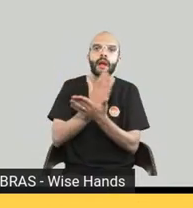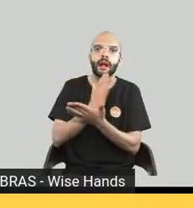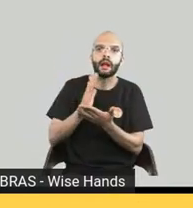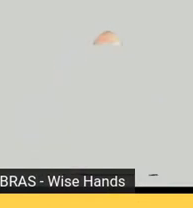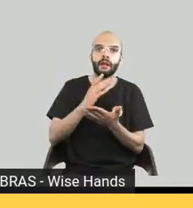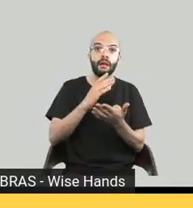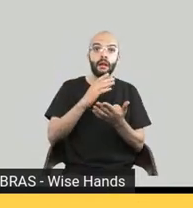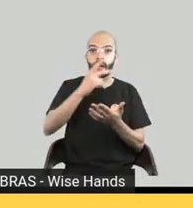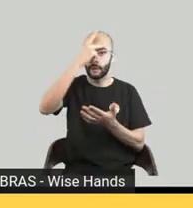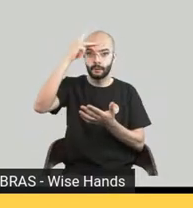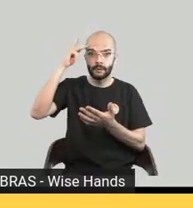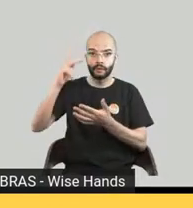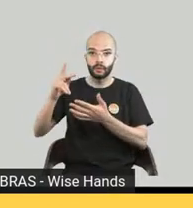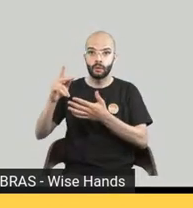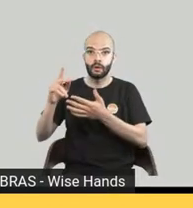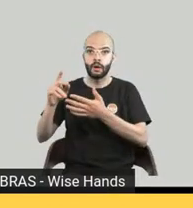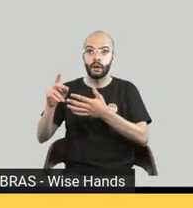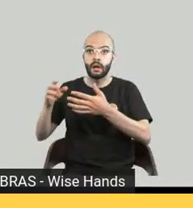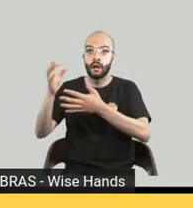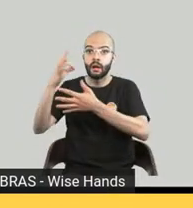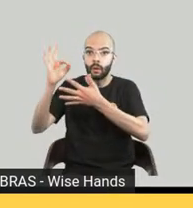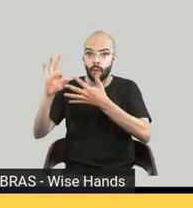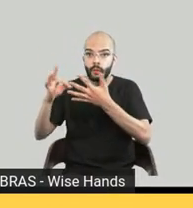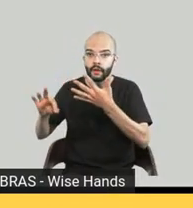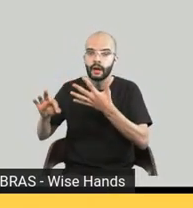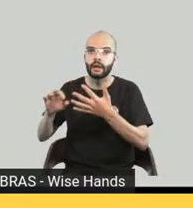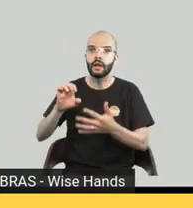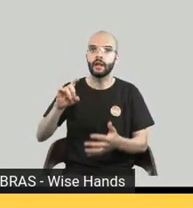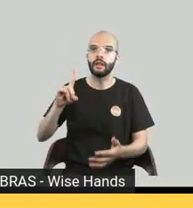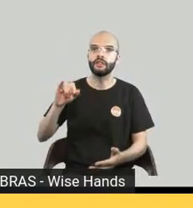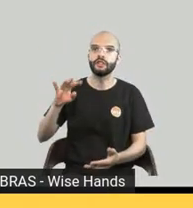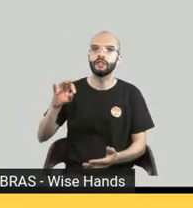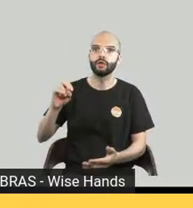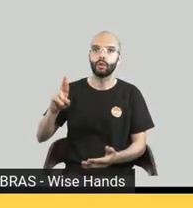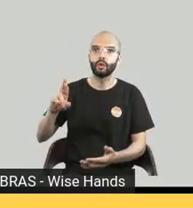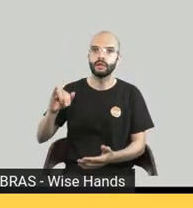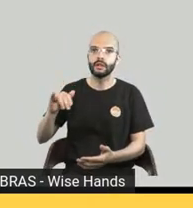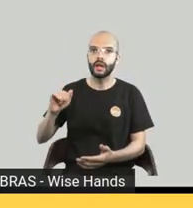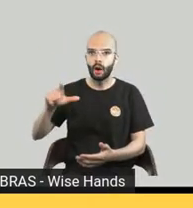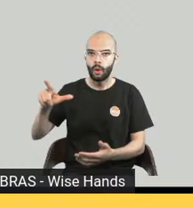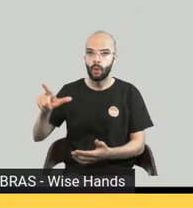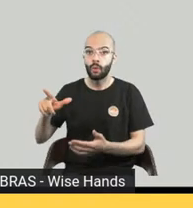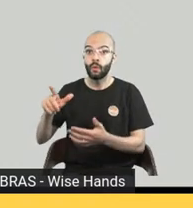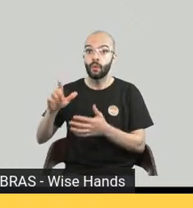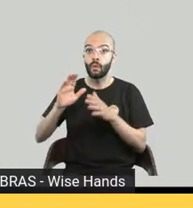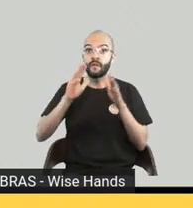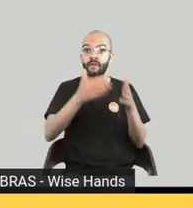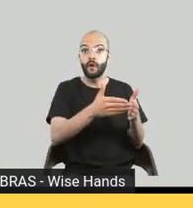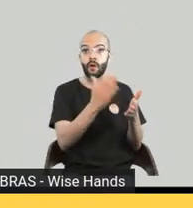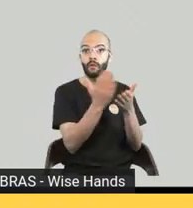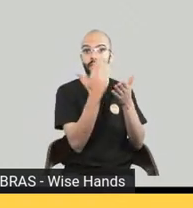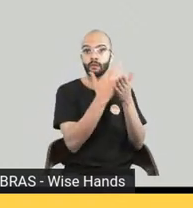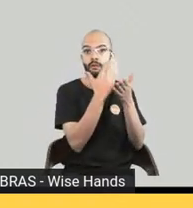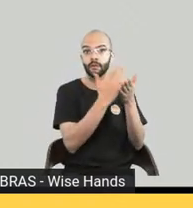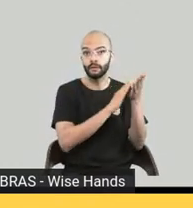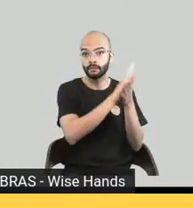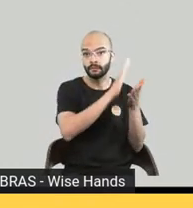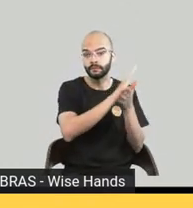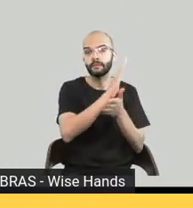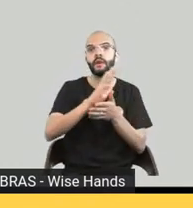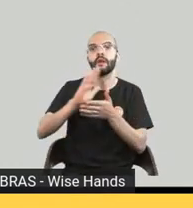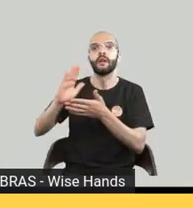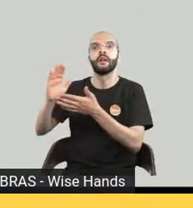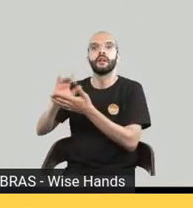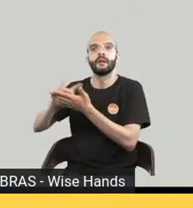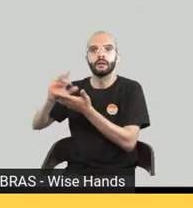com esses profissionais então a gente traz para dentro do mercado editorial profissionais que não eram desse mercado mas que somam nessa qualidade essa